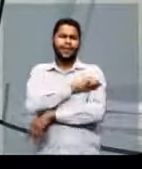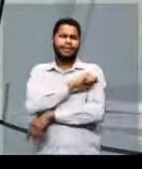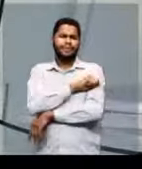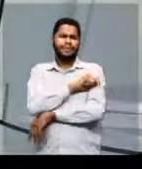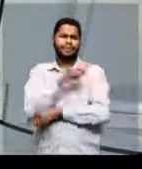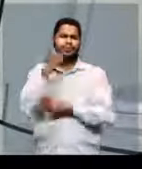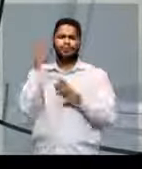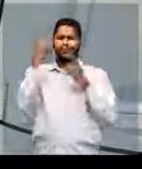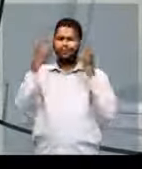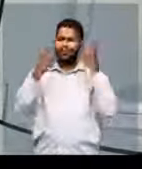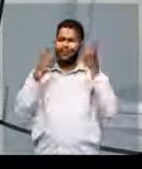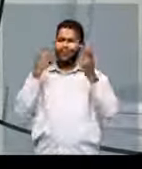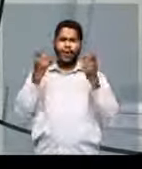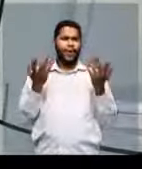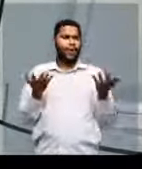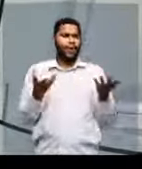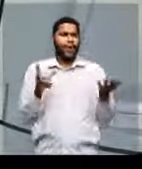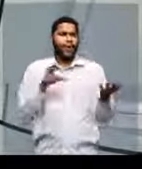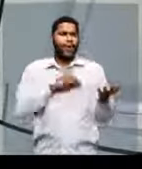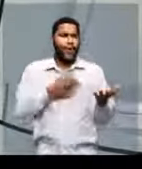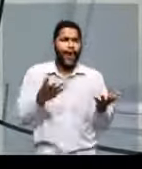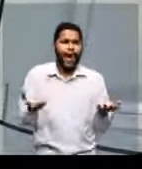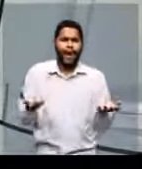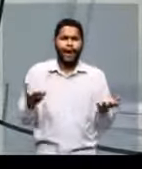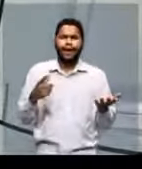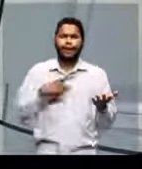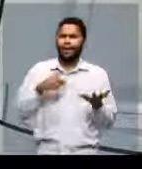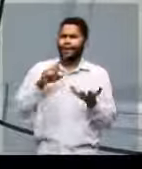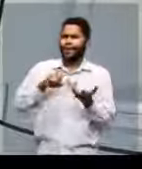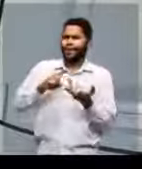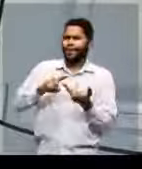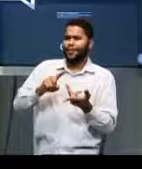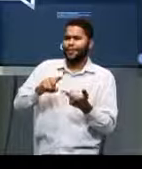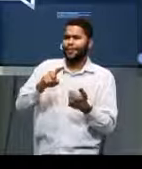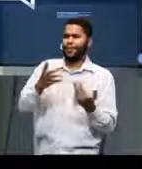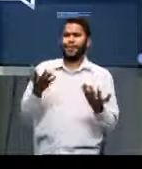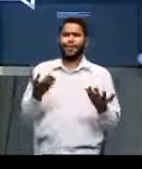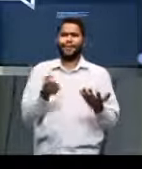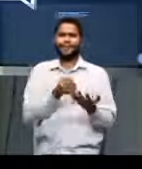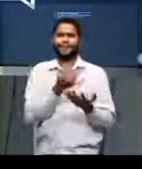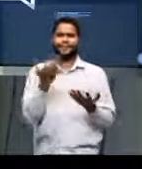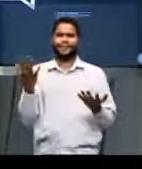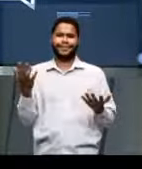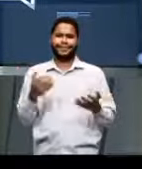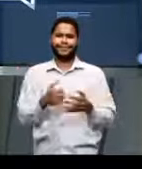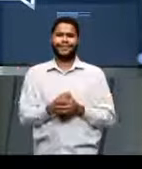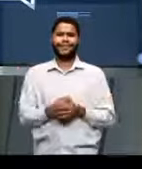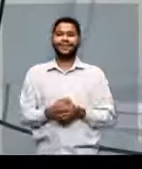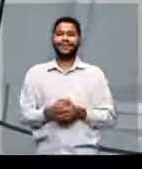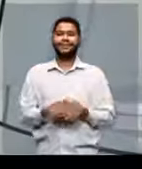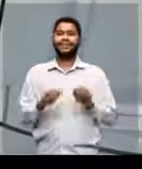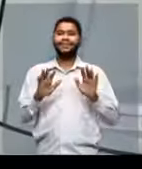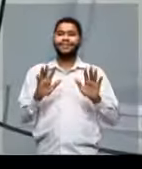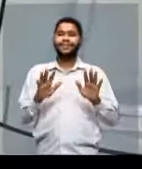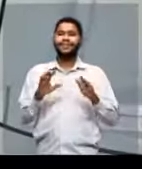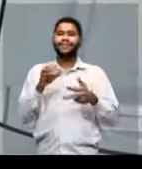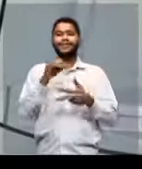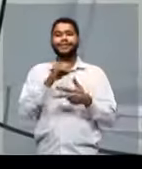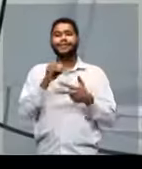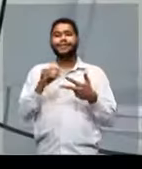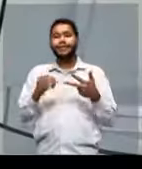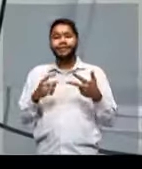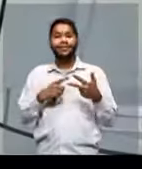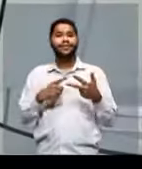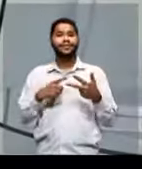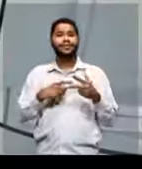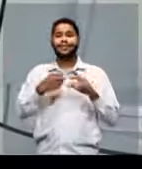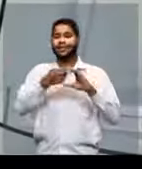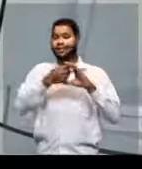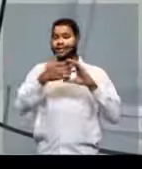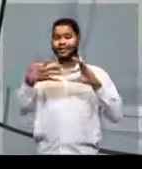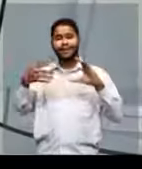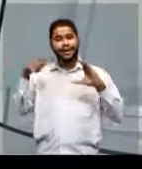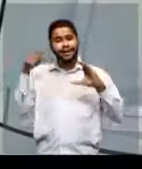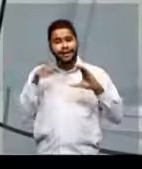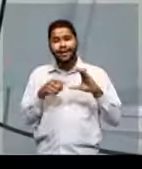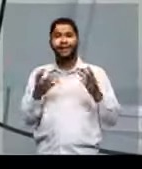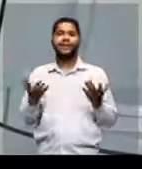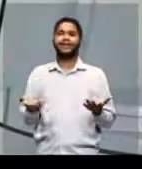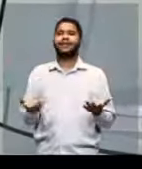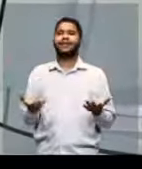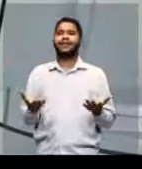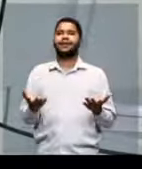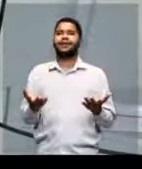Mas olha só... professor! Porque muitas questões, véi! São muitas questões, mas assim, o Enem, ele tem essa característica,